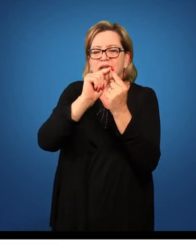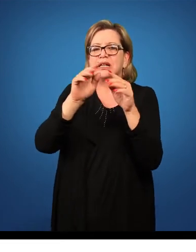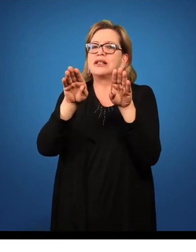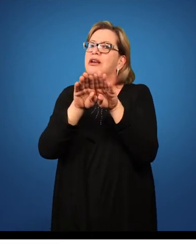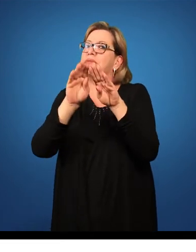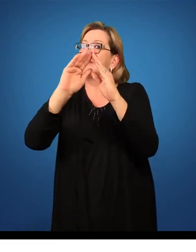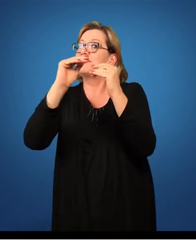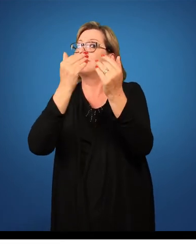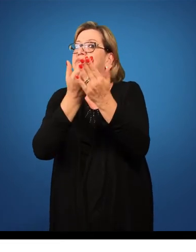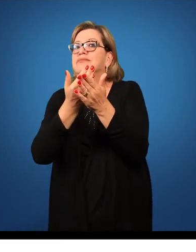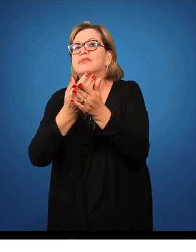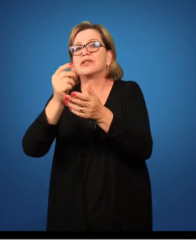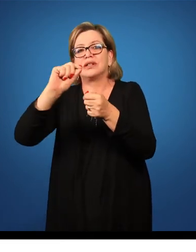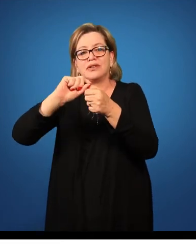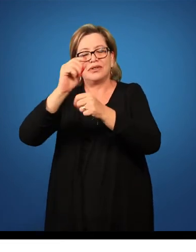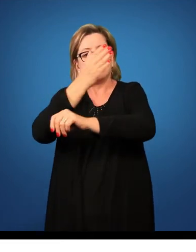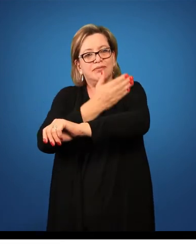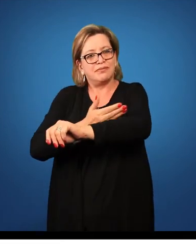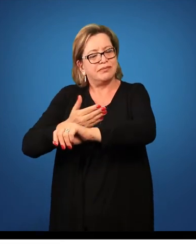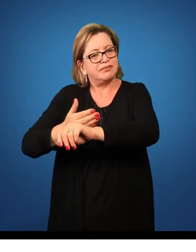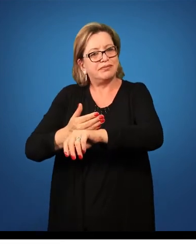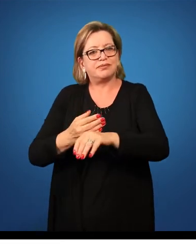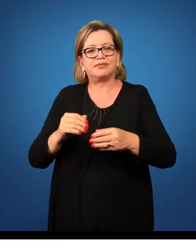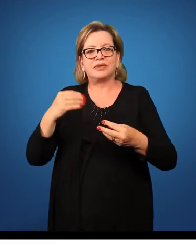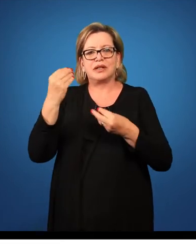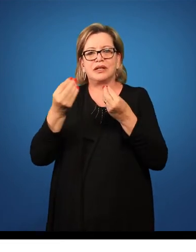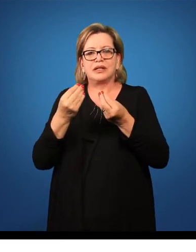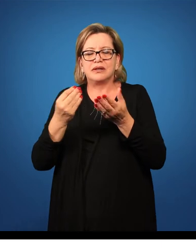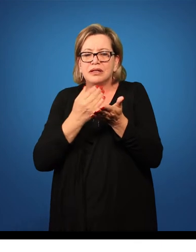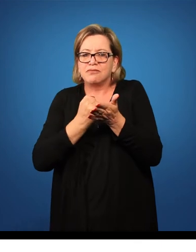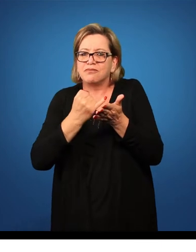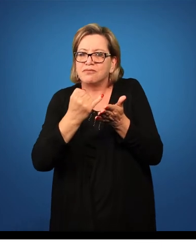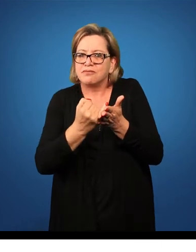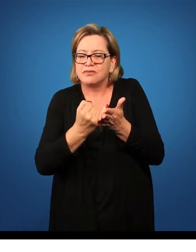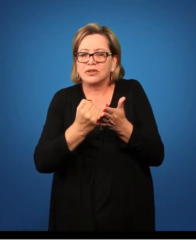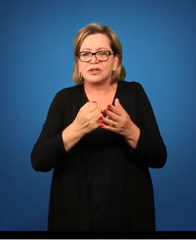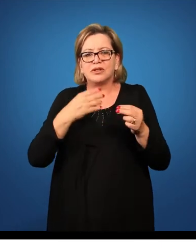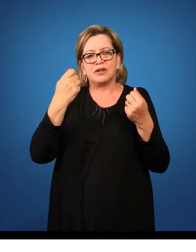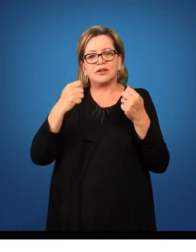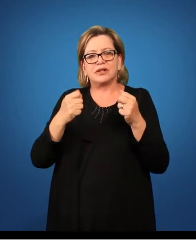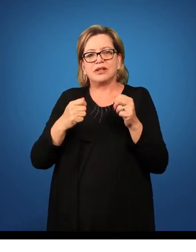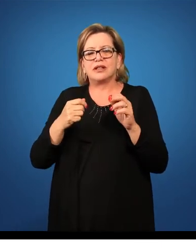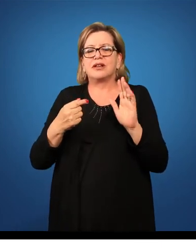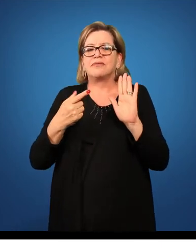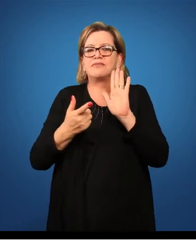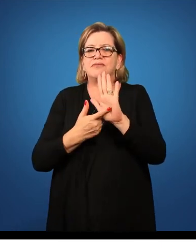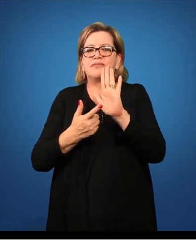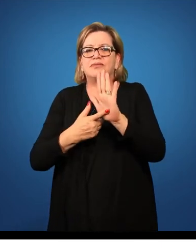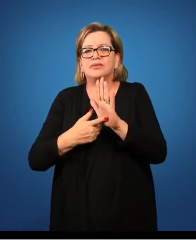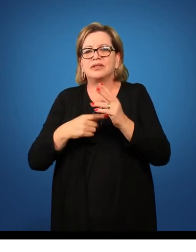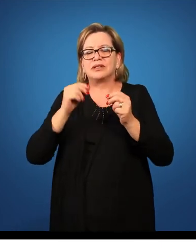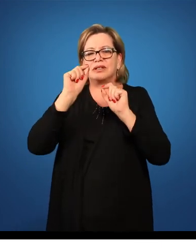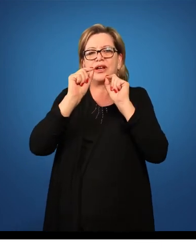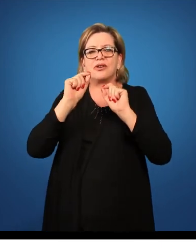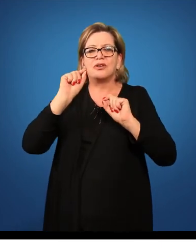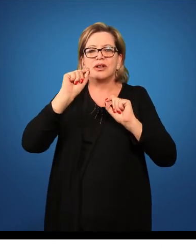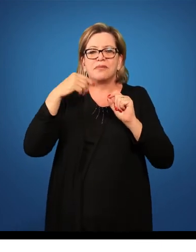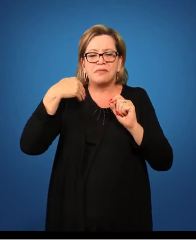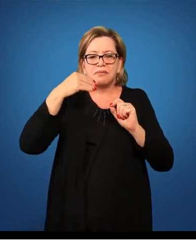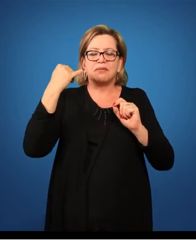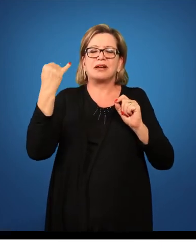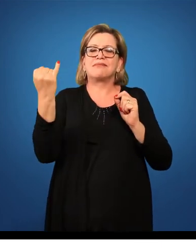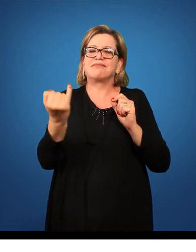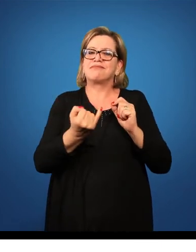que foi realizado, a localidade, e nessa introdução, ao final dela, vocês vão referir-se aos tópicos principais do